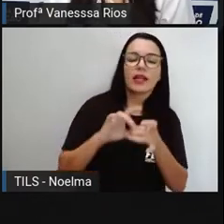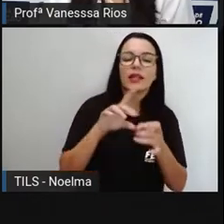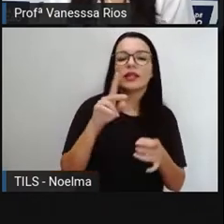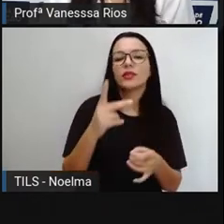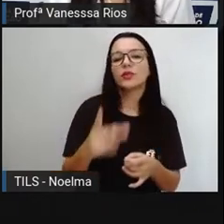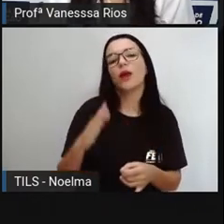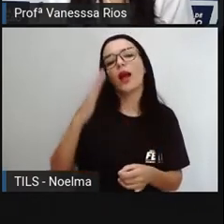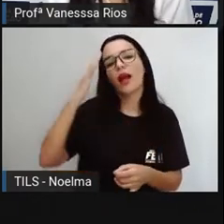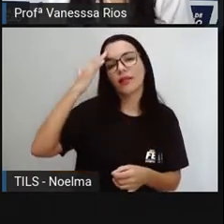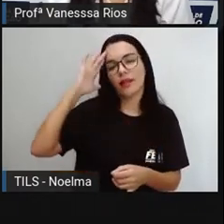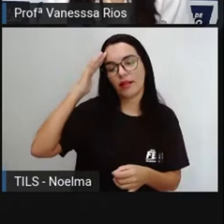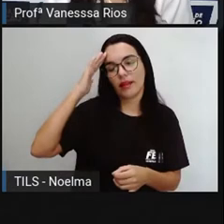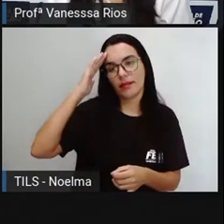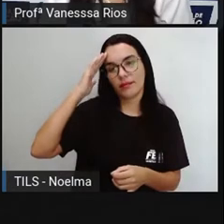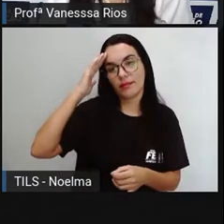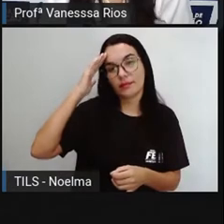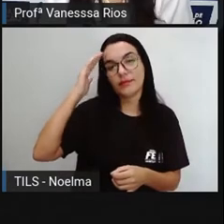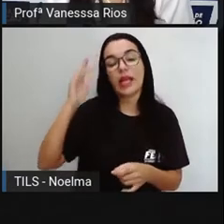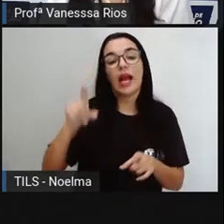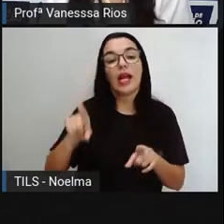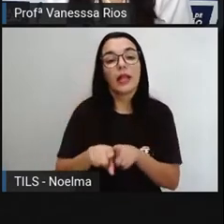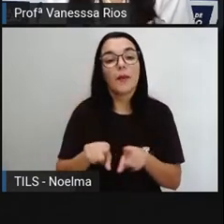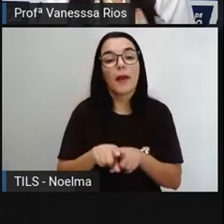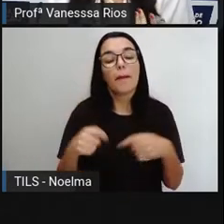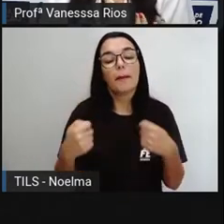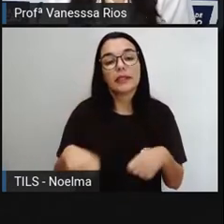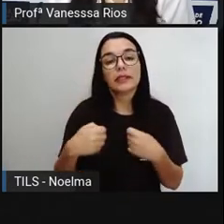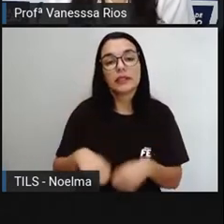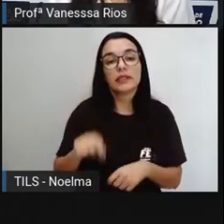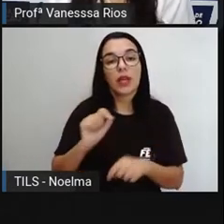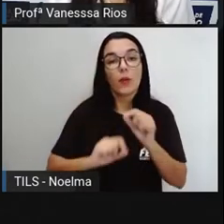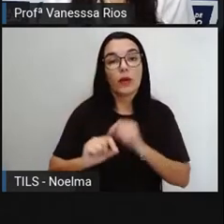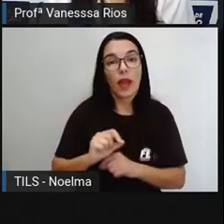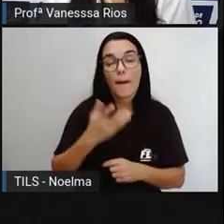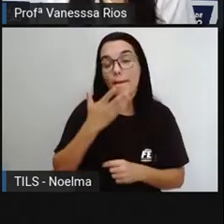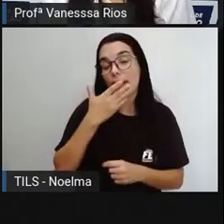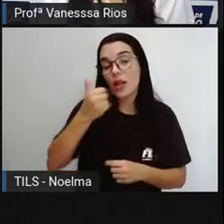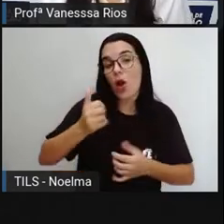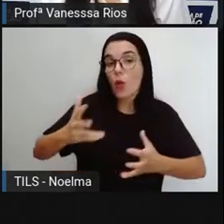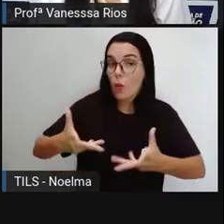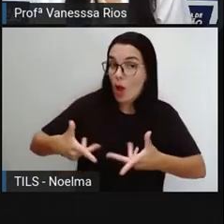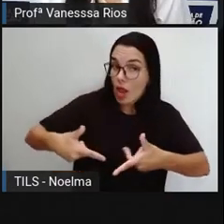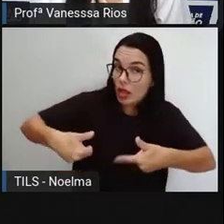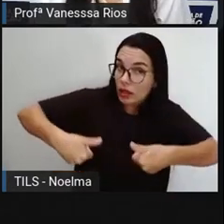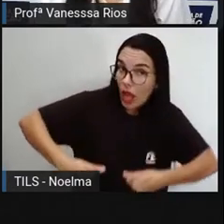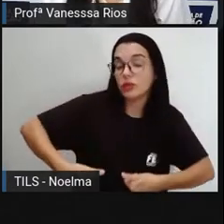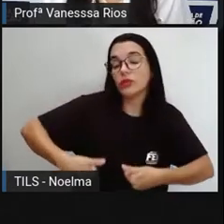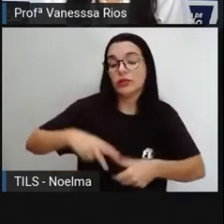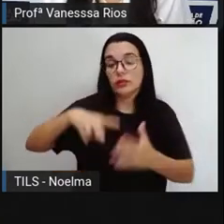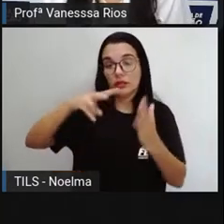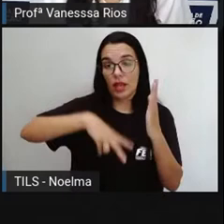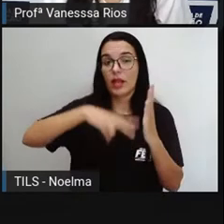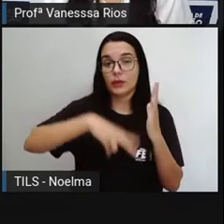sua compreensão. E a gente deve pensar muito mais na qualidade da nossa leitura.